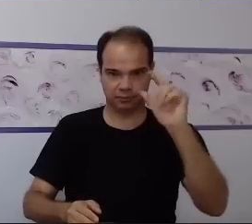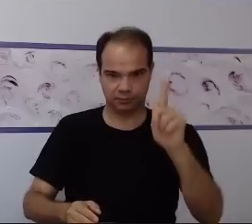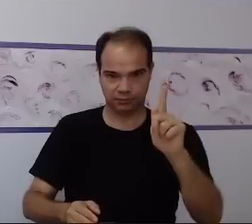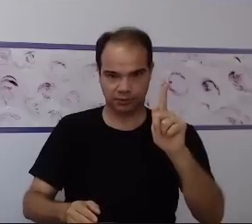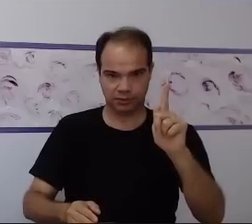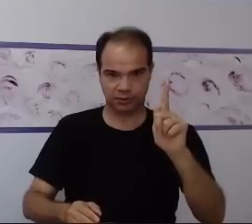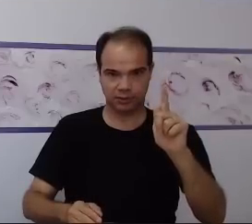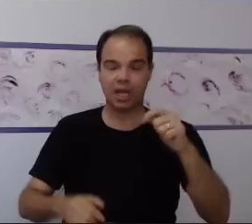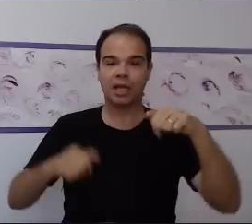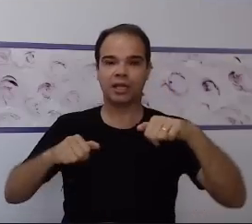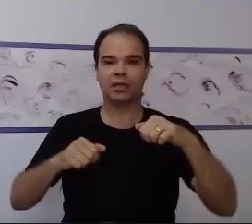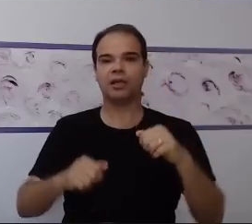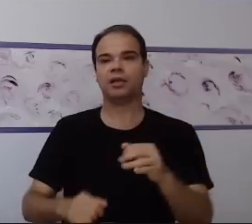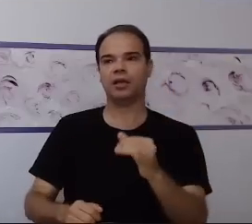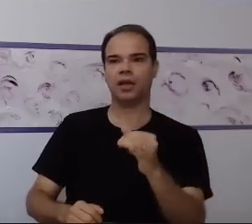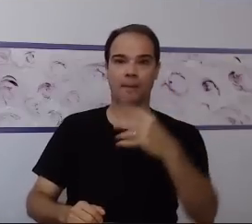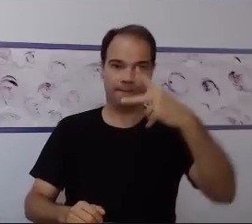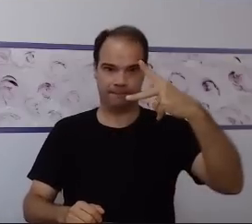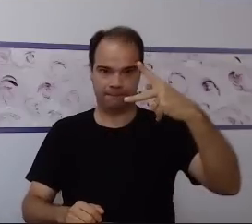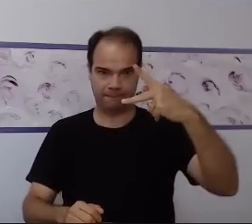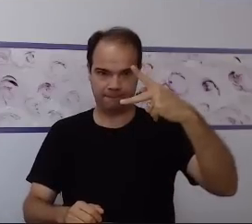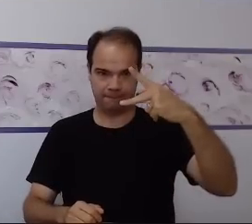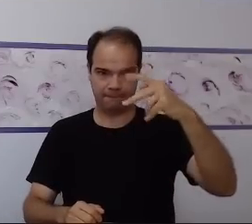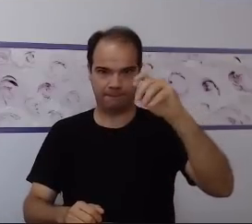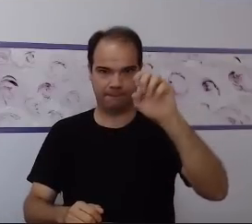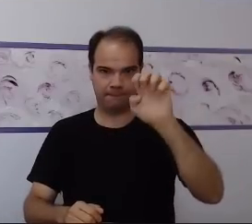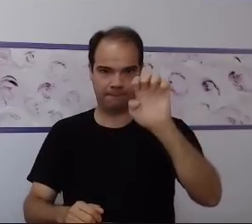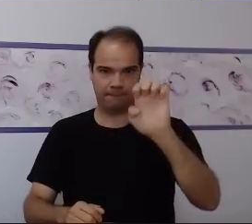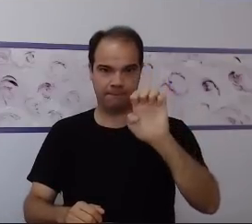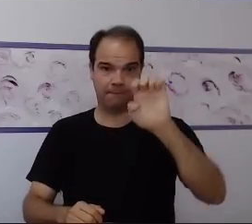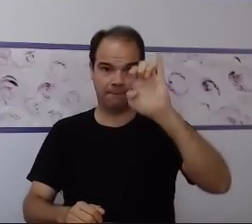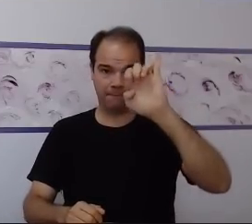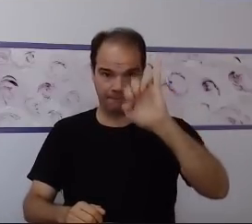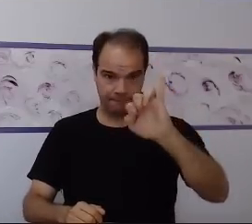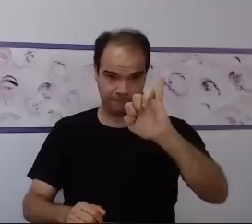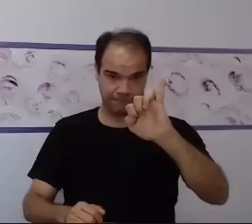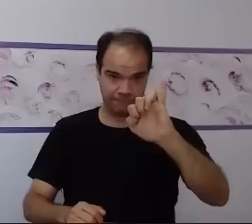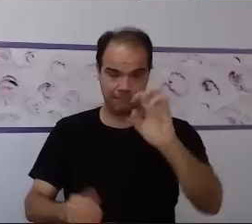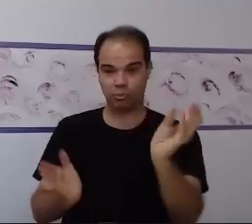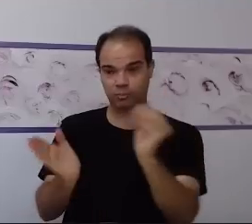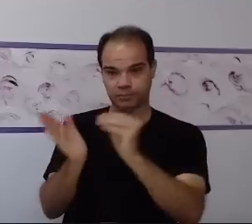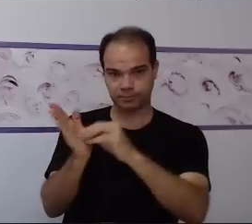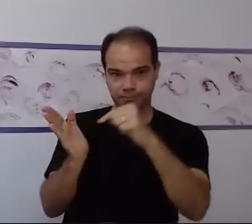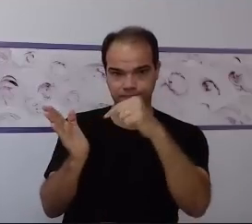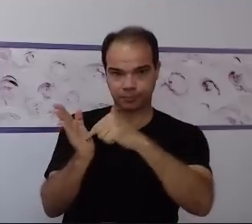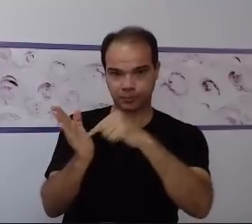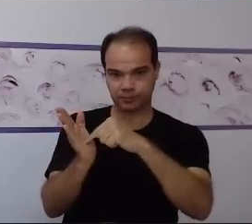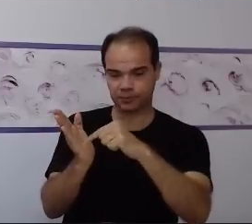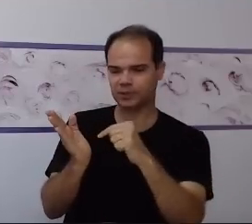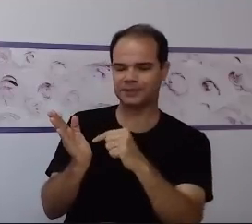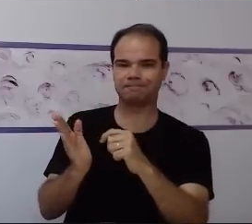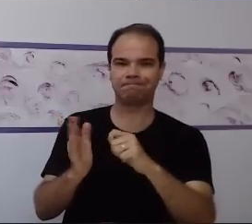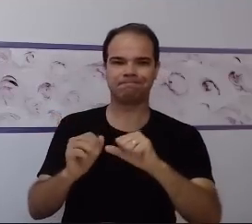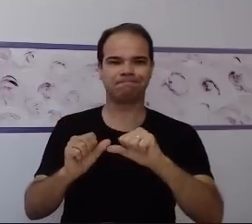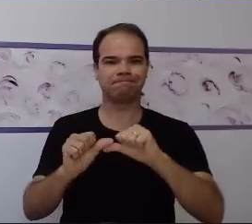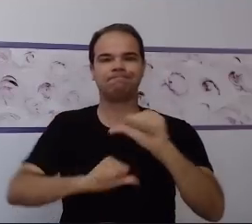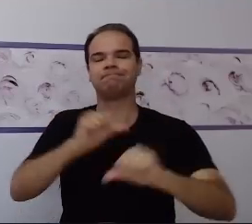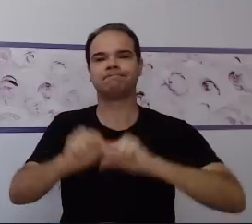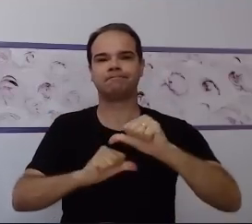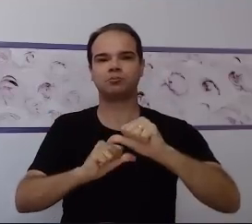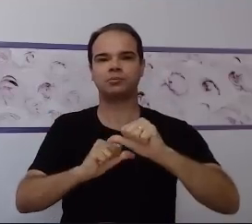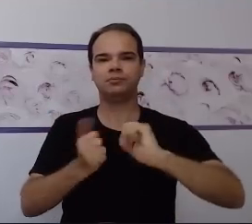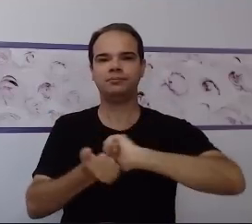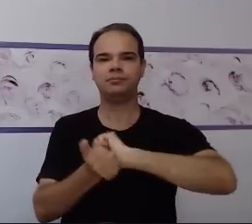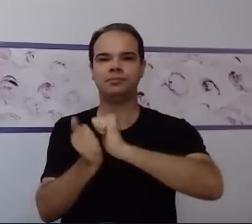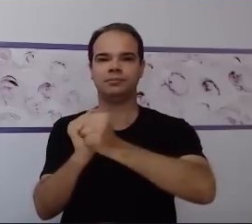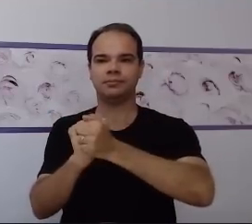PEI, um novo instrumento, porque nós priorizamos a habilidade e